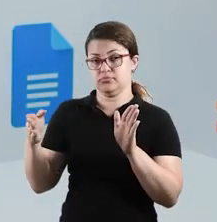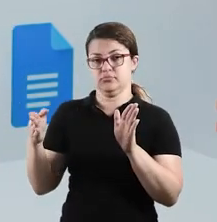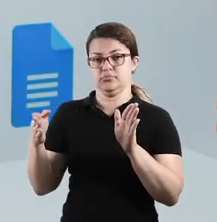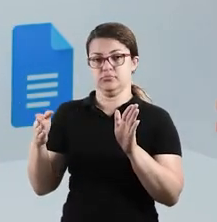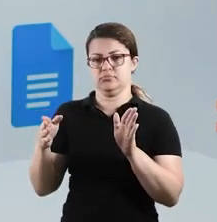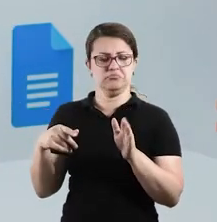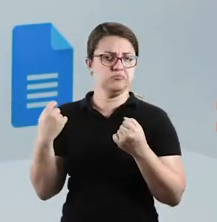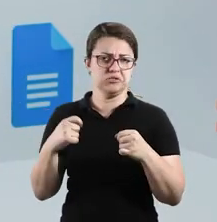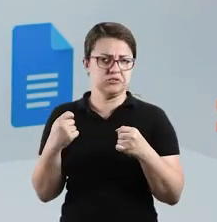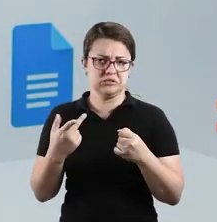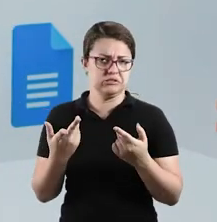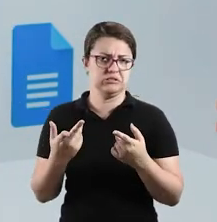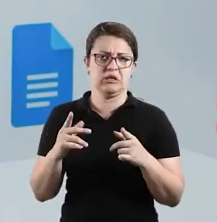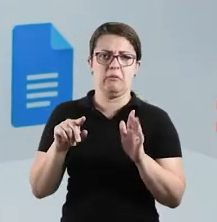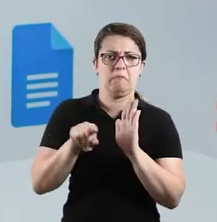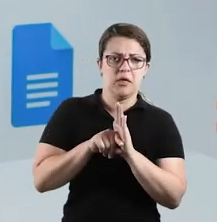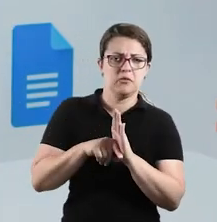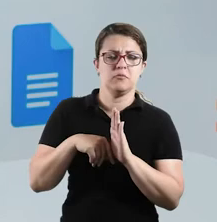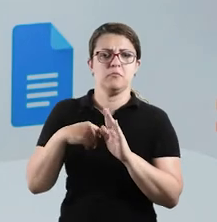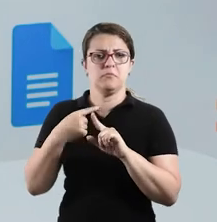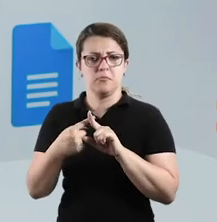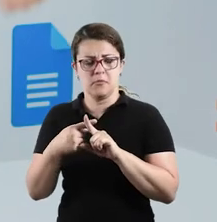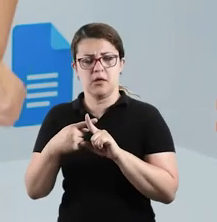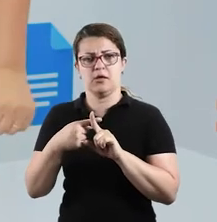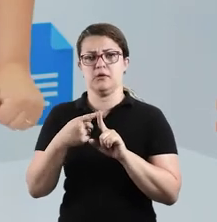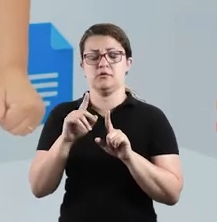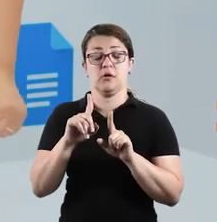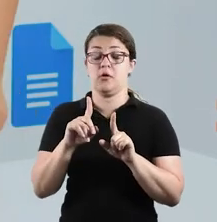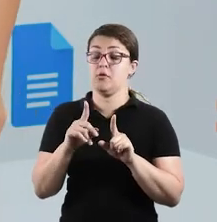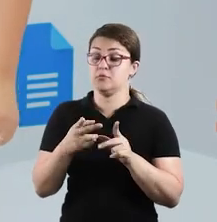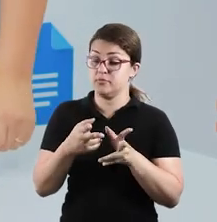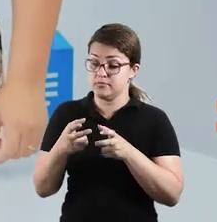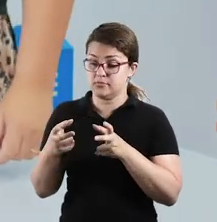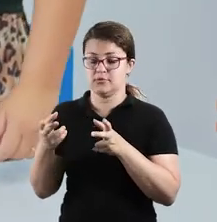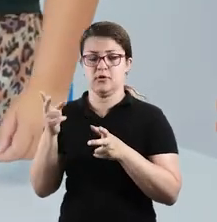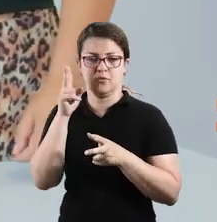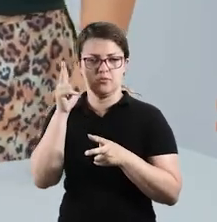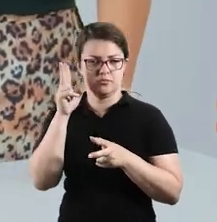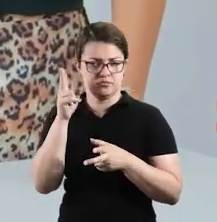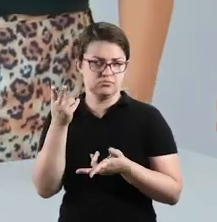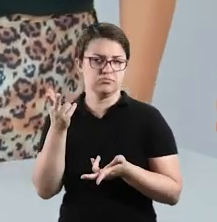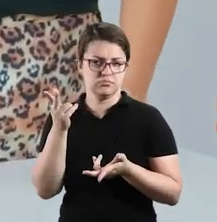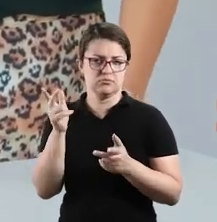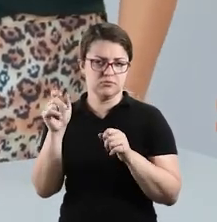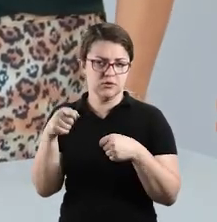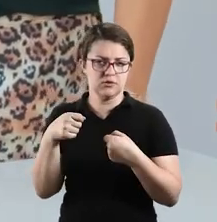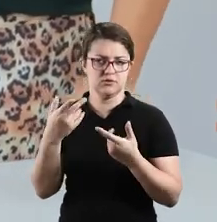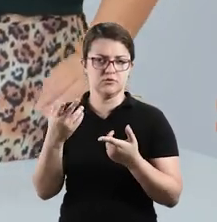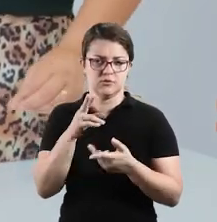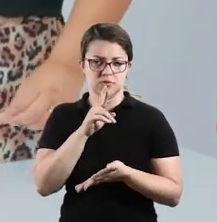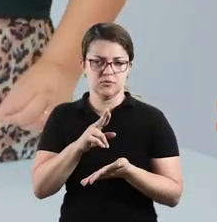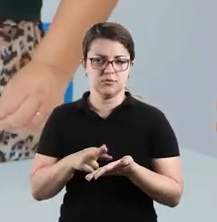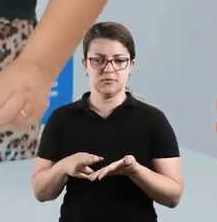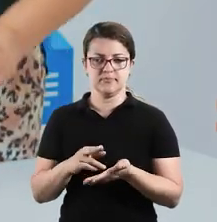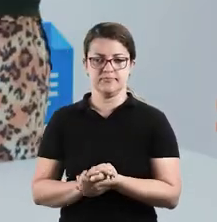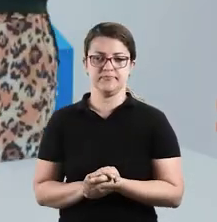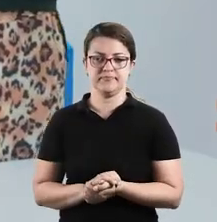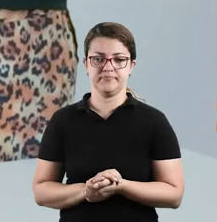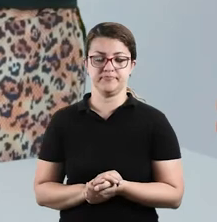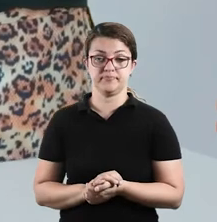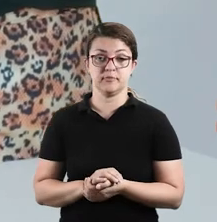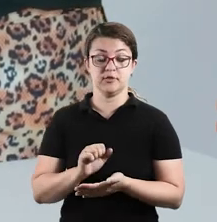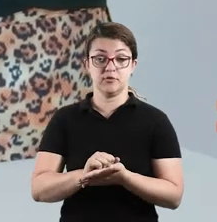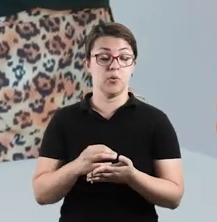sequência. Não precisa nem fazer conta. Só o seu cálculo mental você já vai conseguir fazer. Na atividade 2,